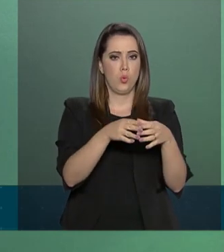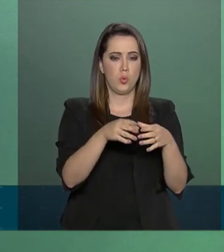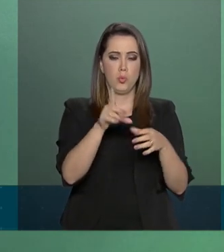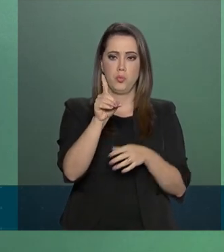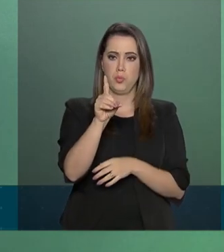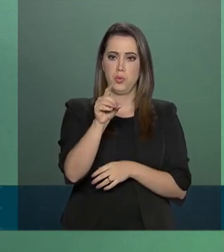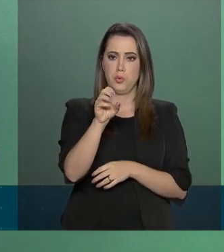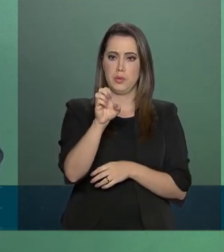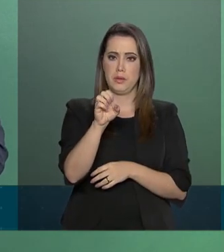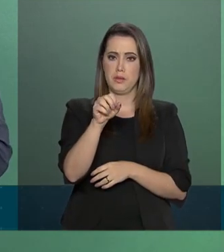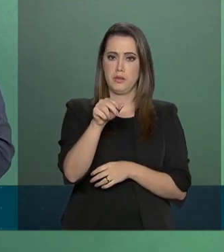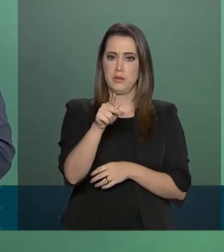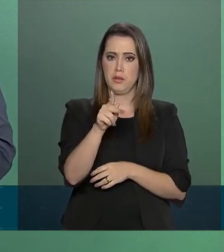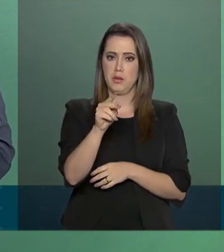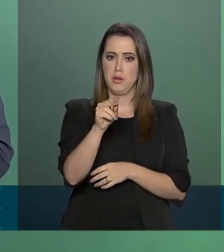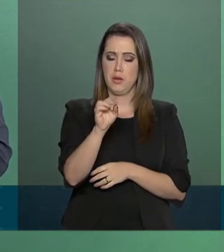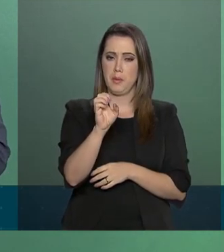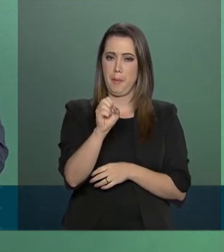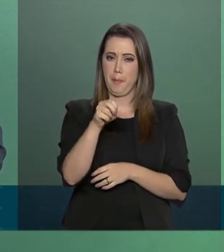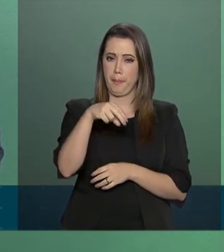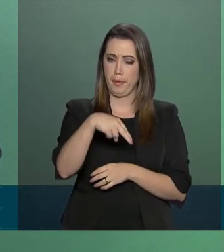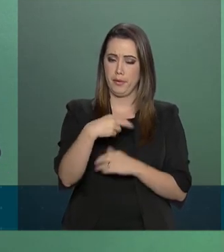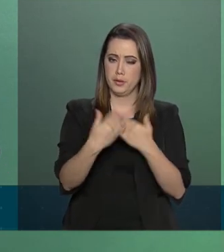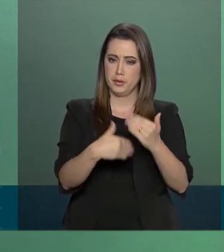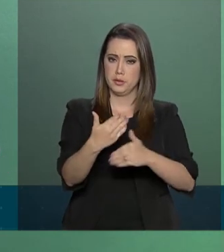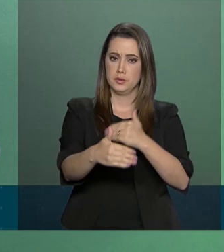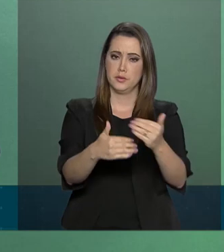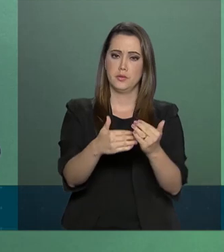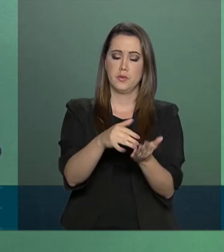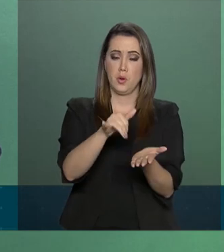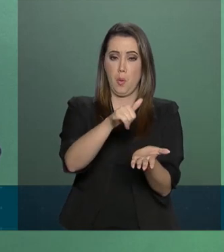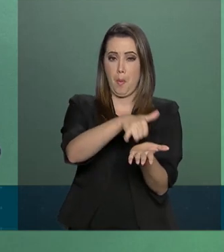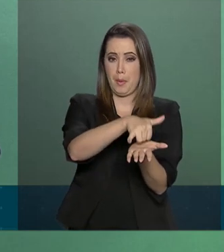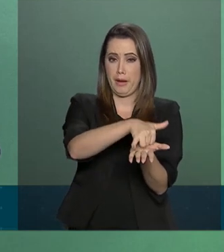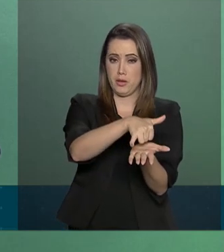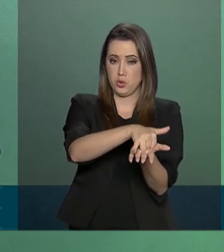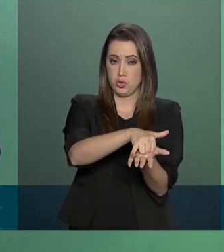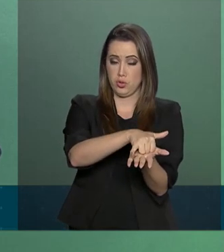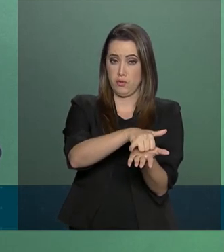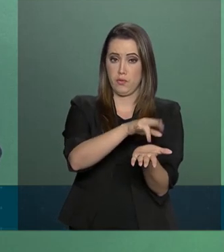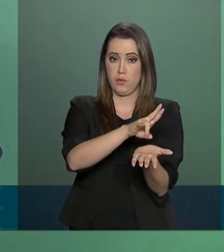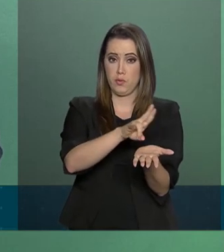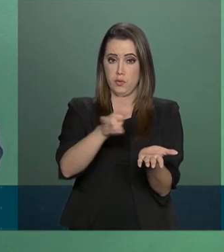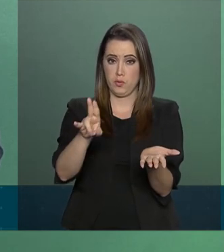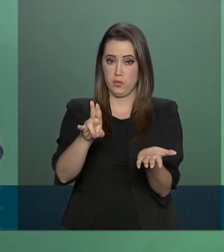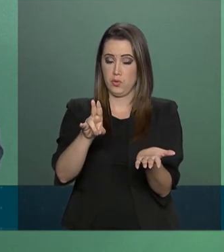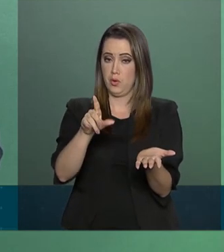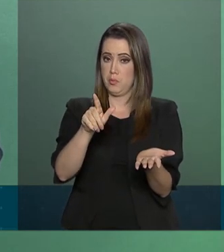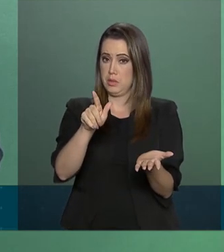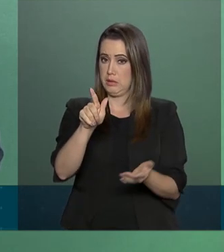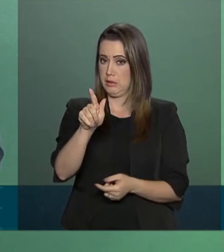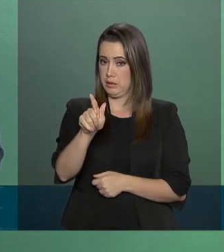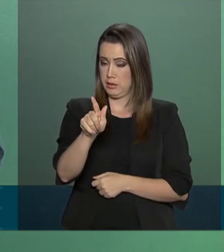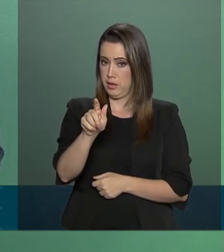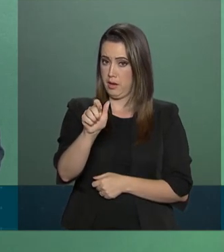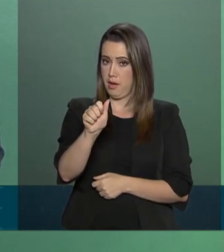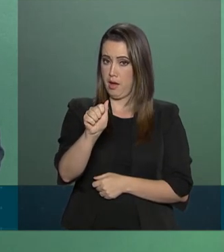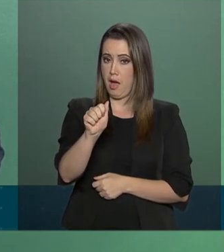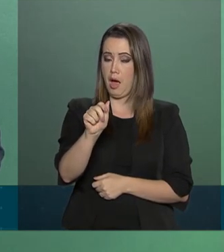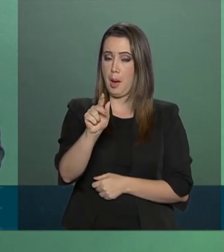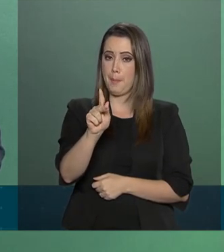Nacional, DEPEN, está desenvolvendo um aplicativo denominado QAP-DEPEN,